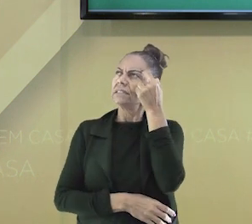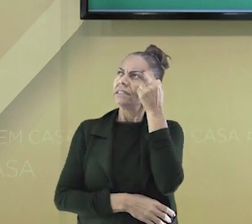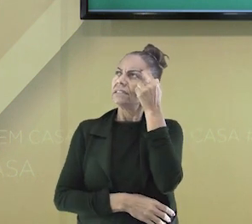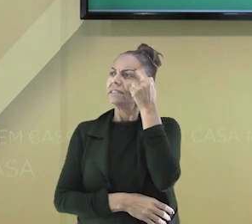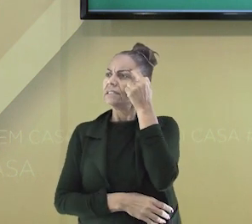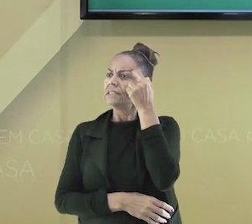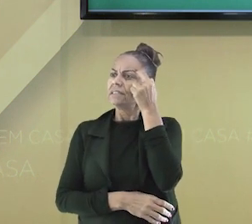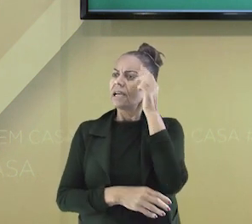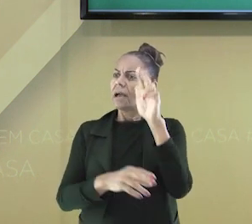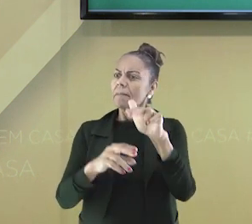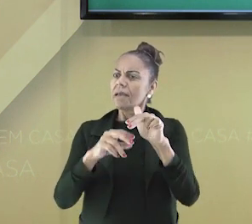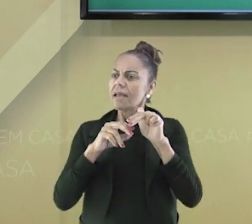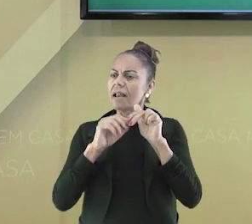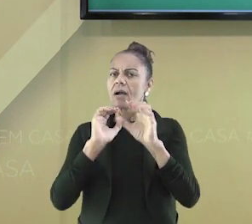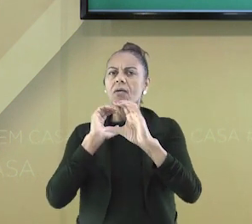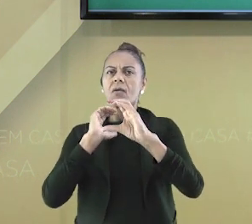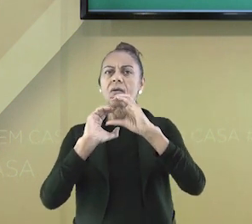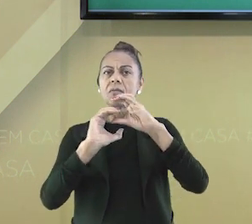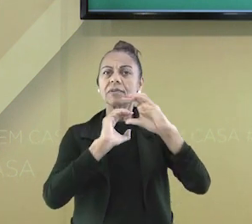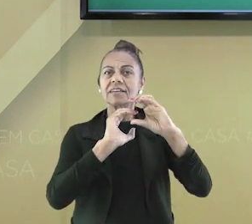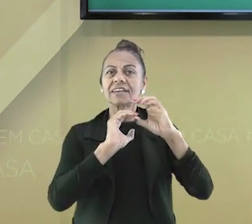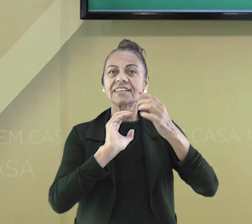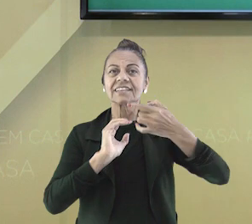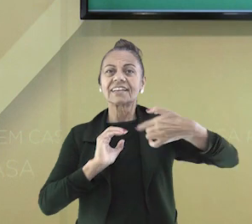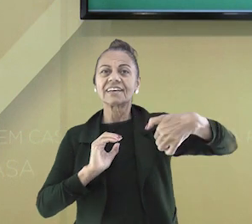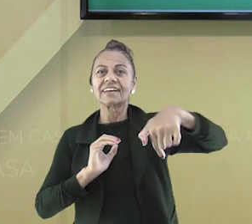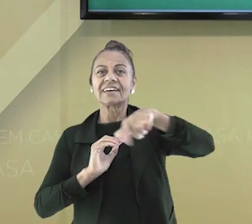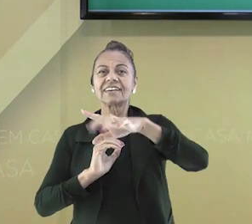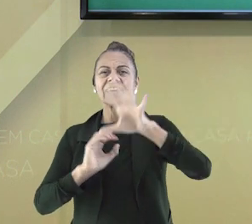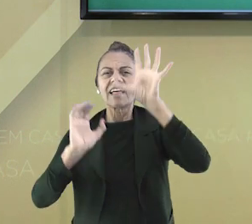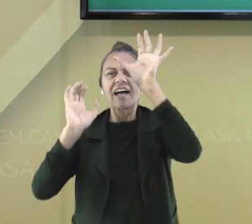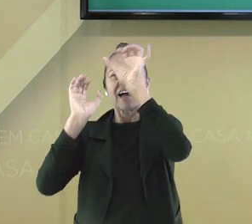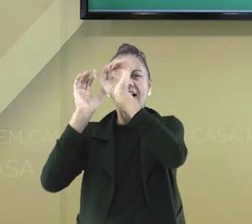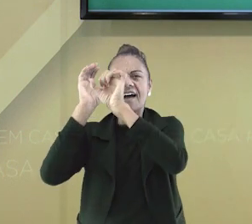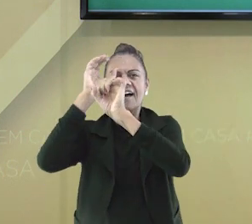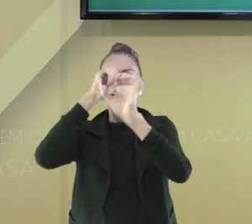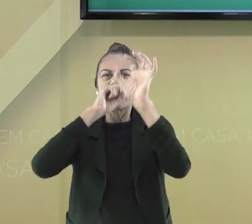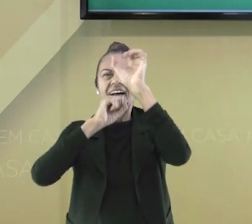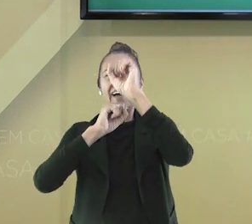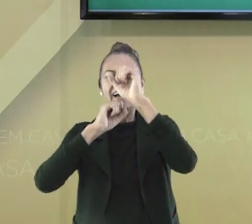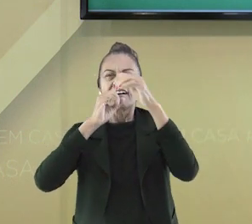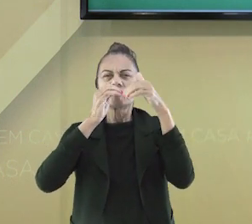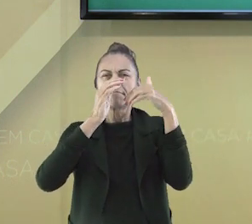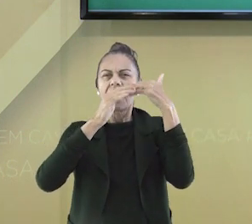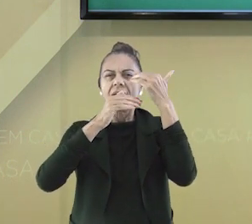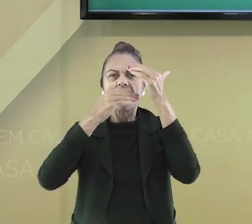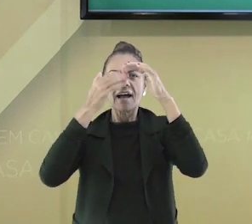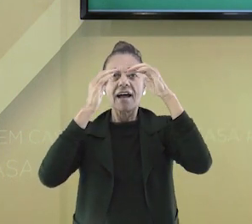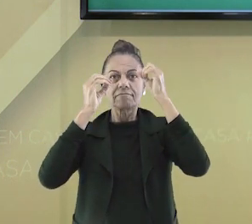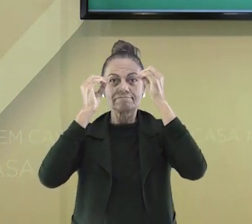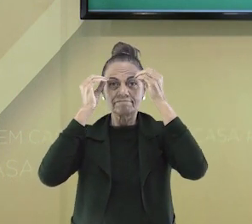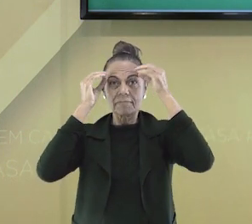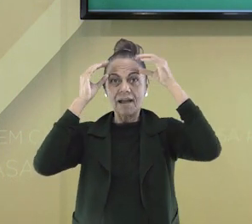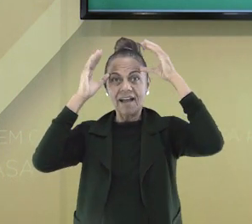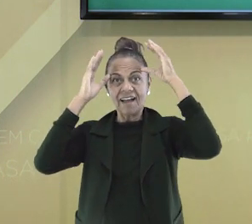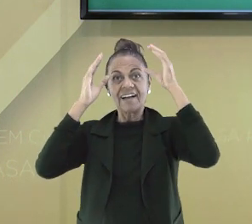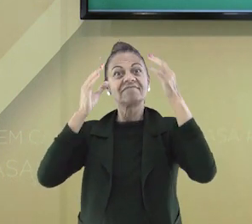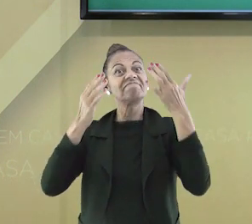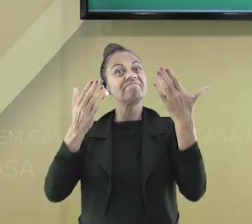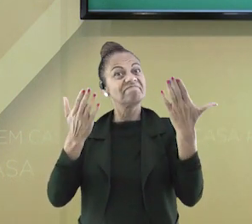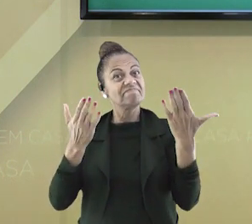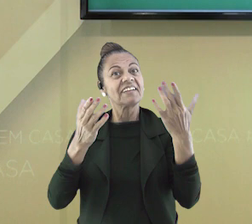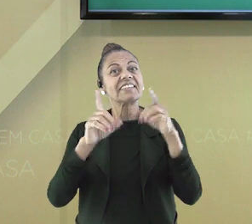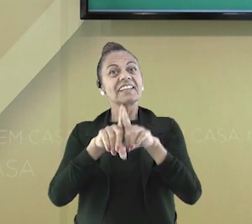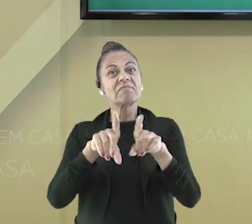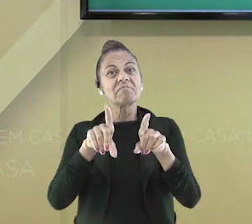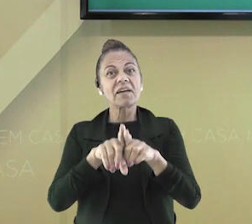Pensando bem, é através da comunicação que vamos aprendendo e construindo a nossa história e as